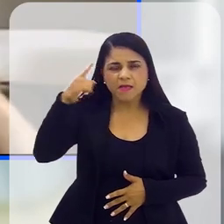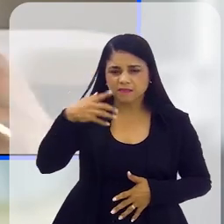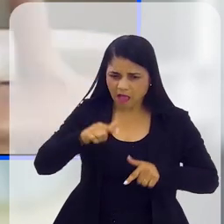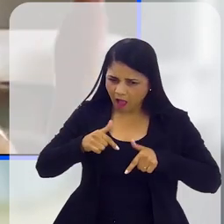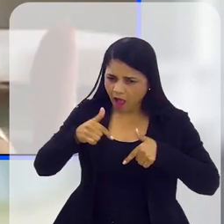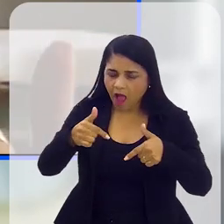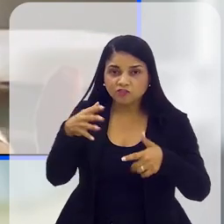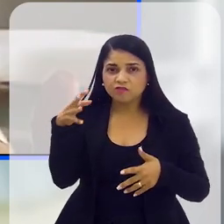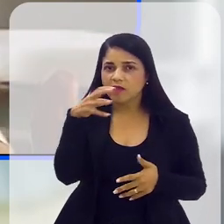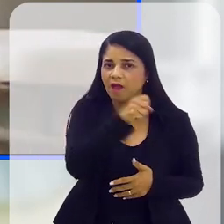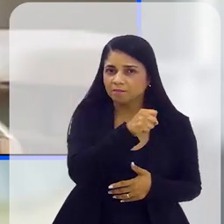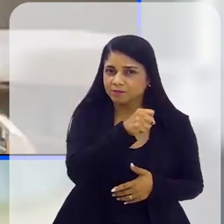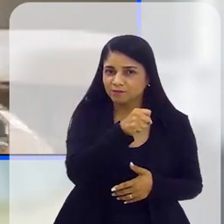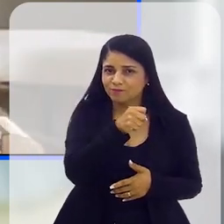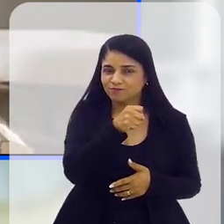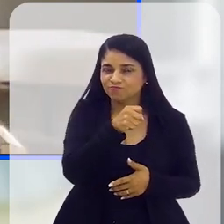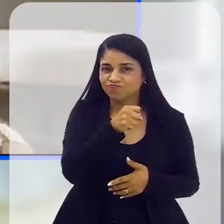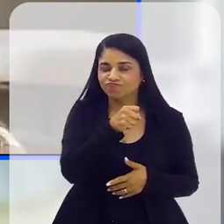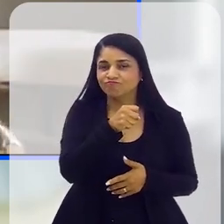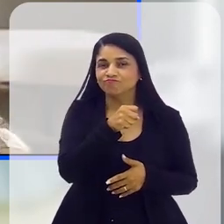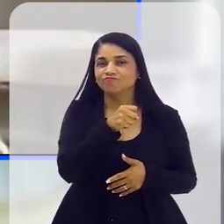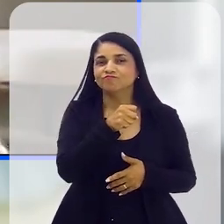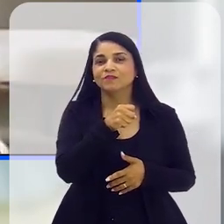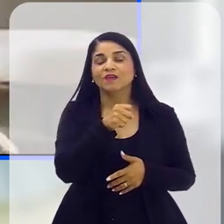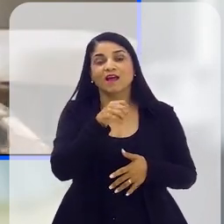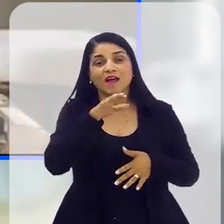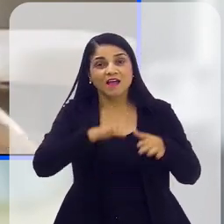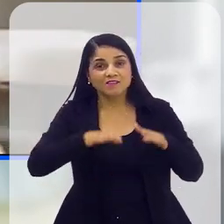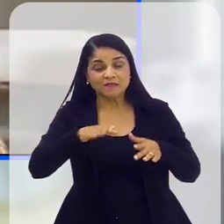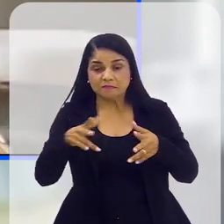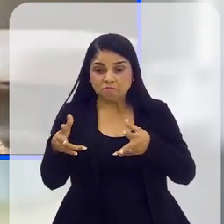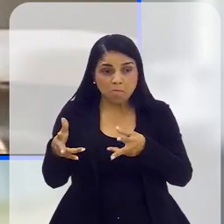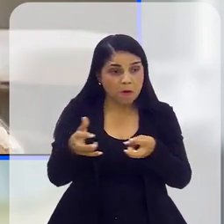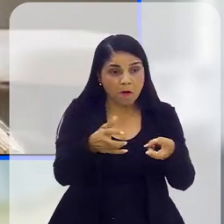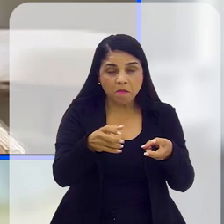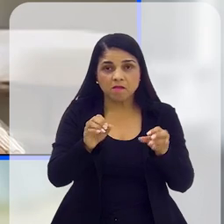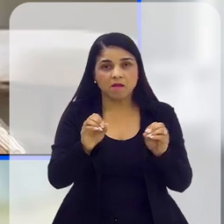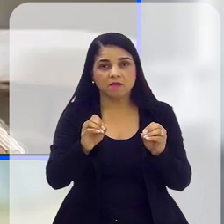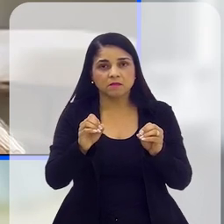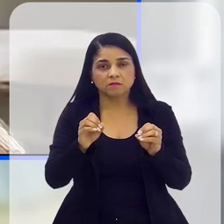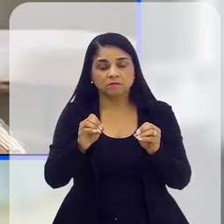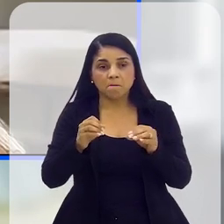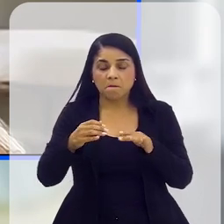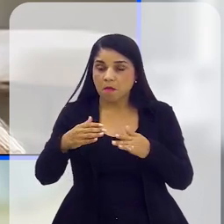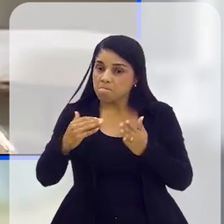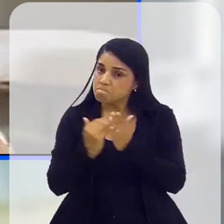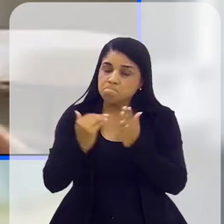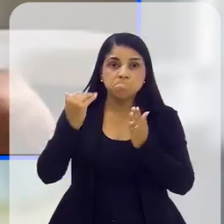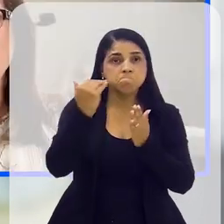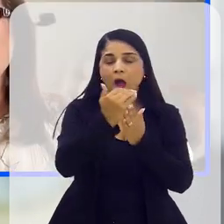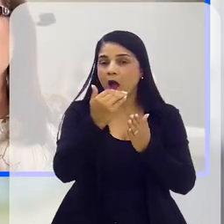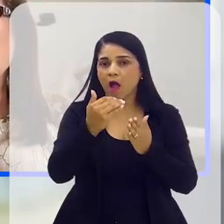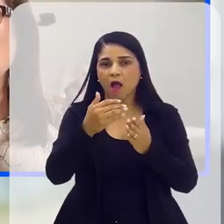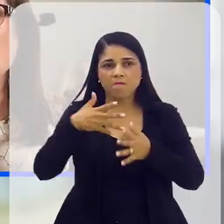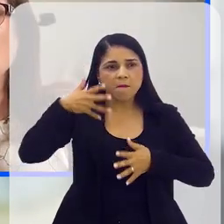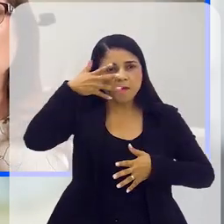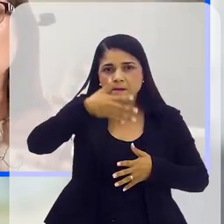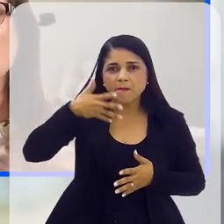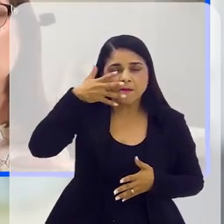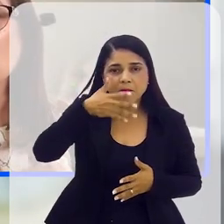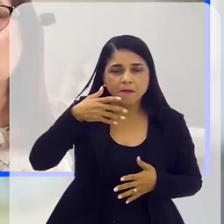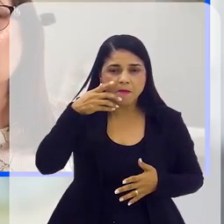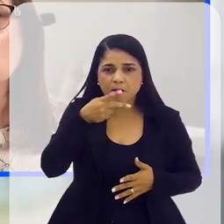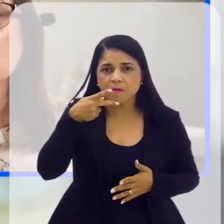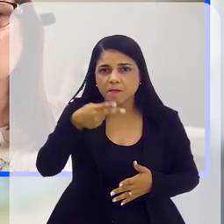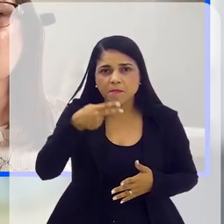agem de uma maneira mais direta, elas tendem muitas vezes, sem perceber, a atropelar as pessoas que estão ao redor. Tem pessoas que